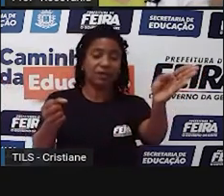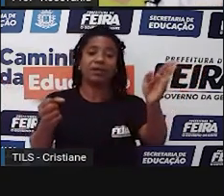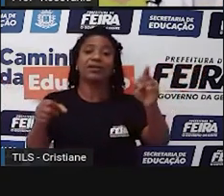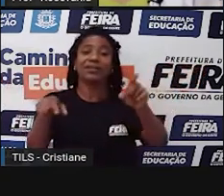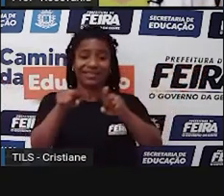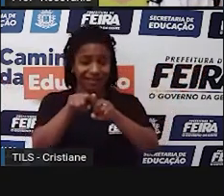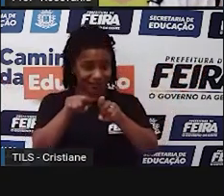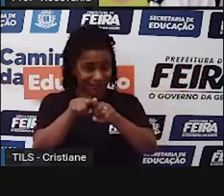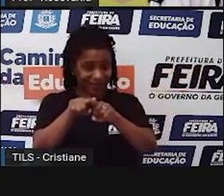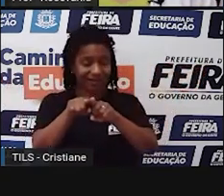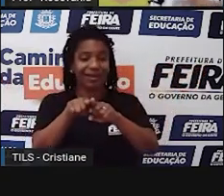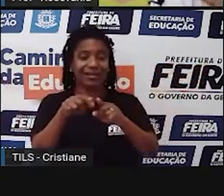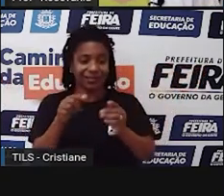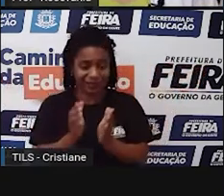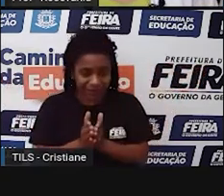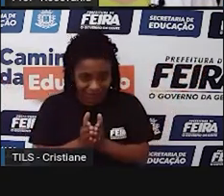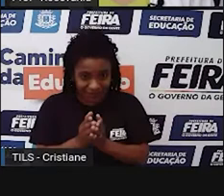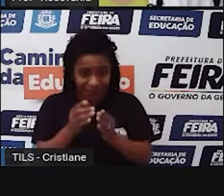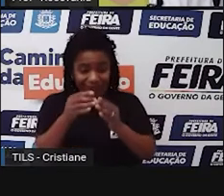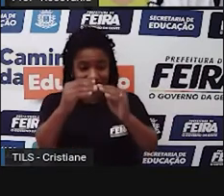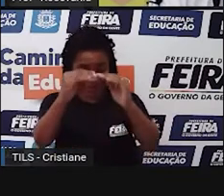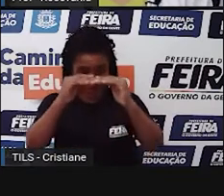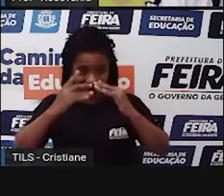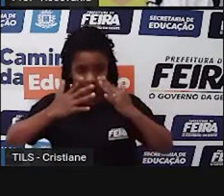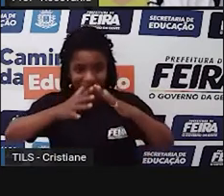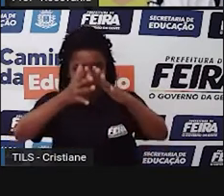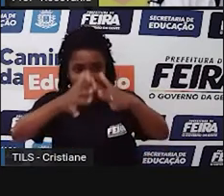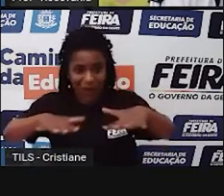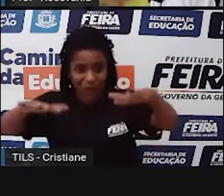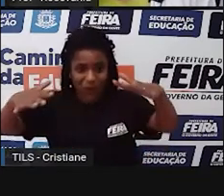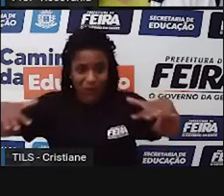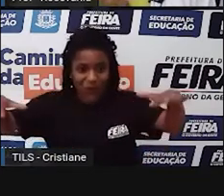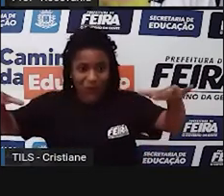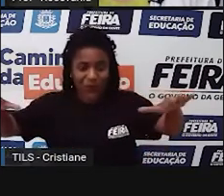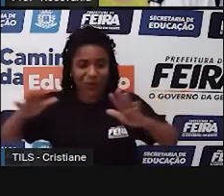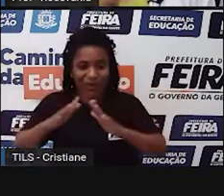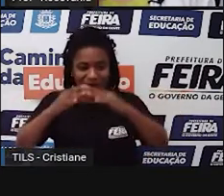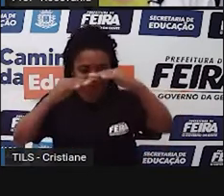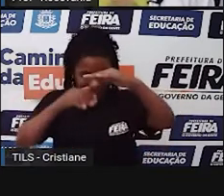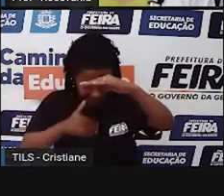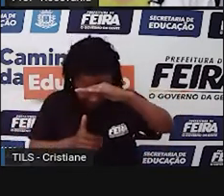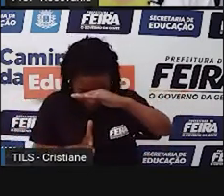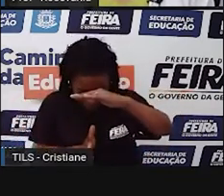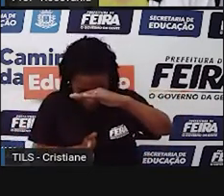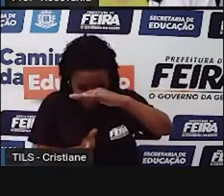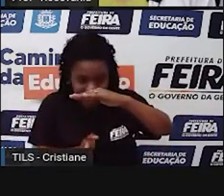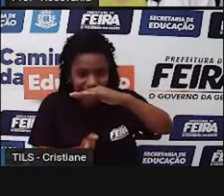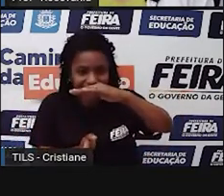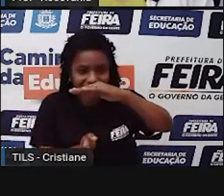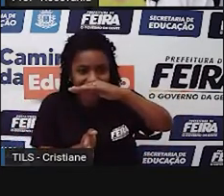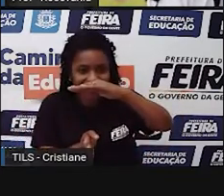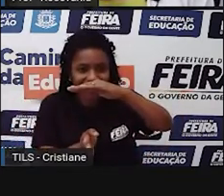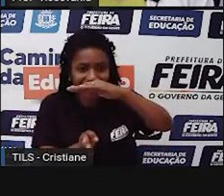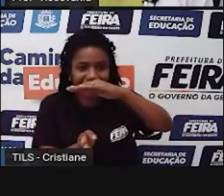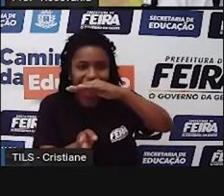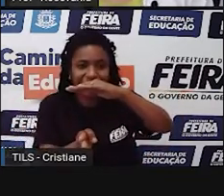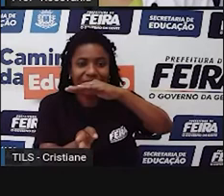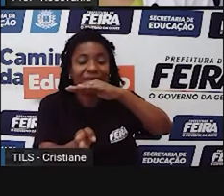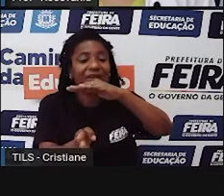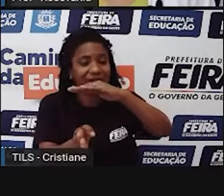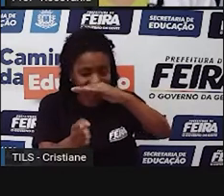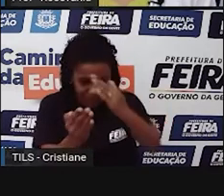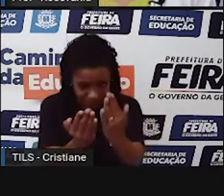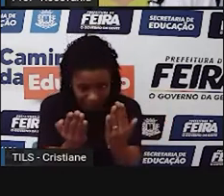gente não consegue perceber, né, então eles precisam se localizar usando essas outras informações, que os mapas são mais